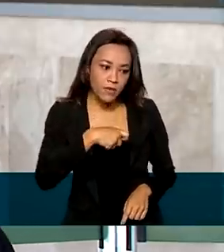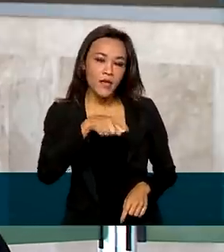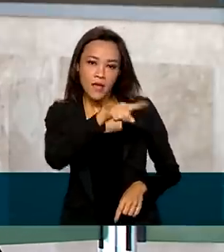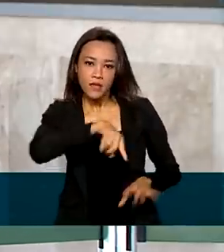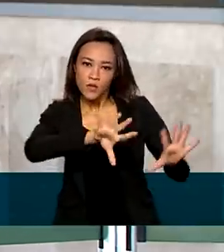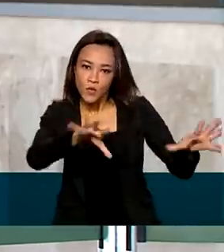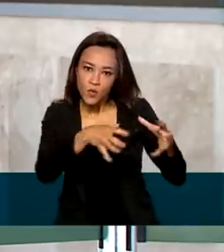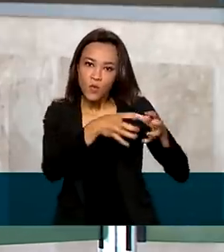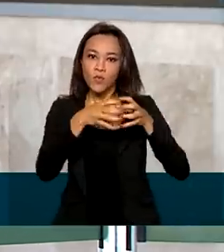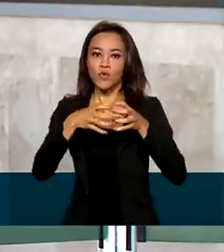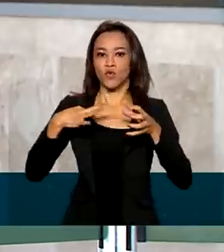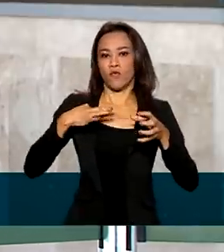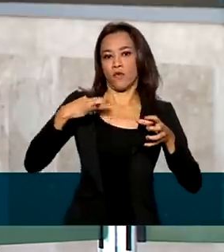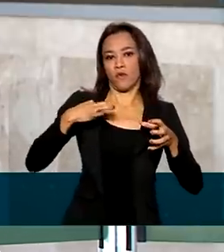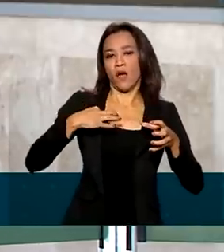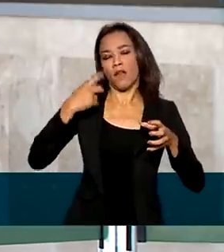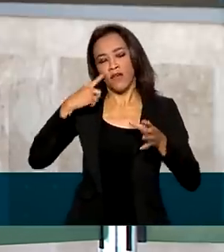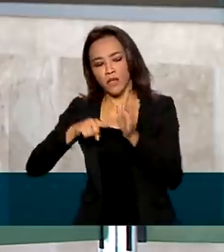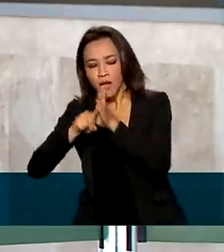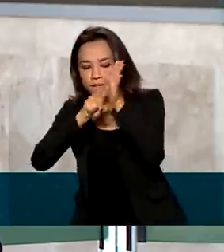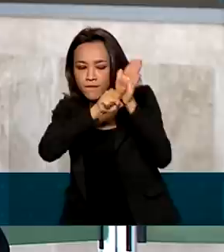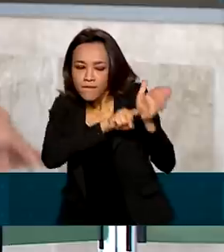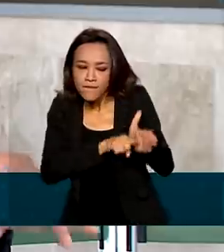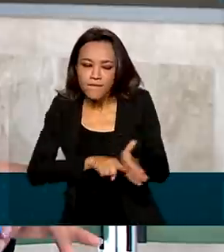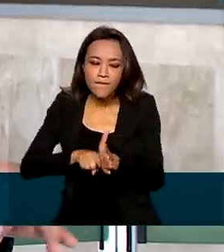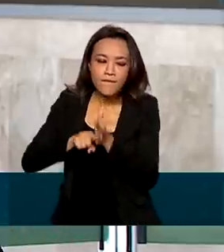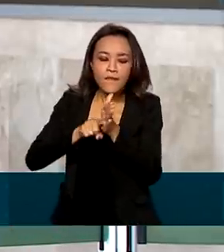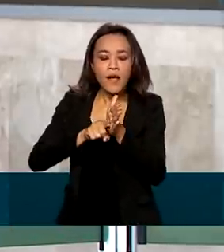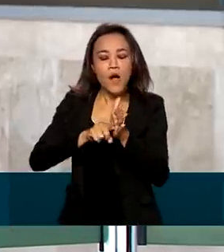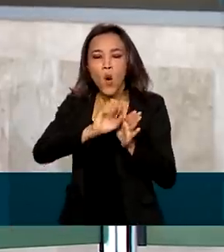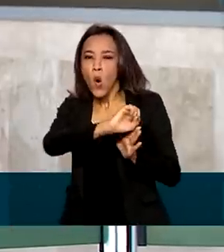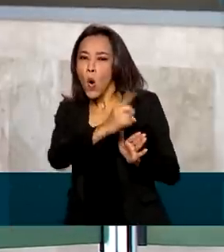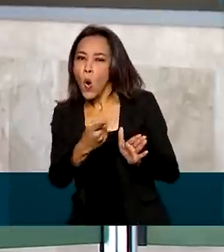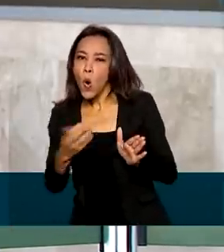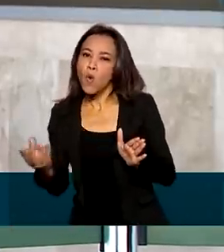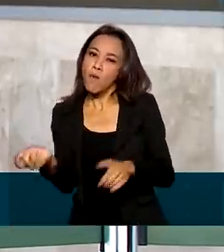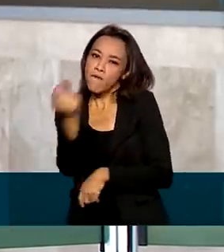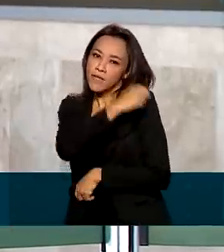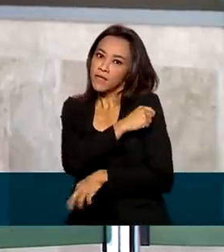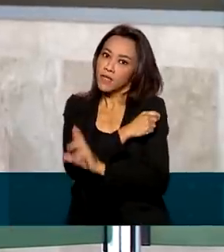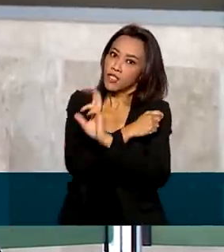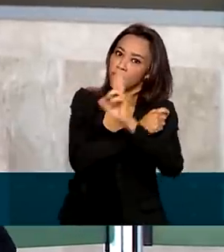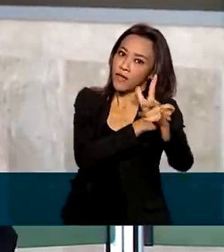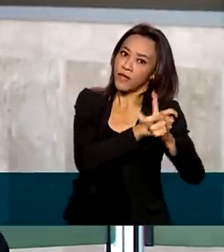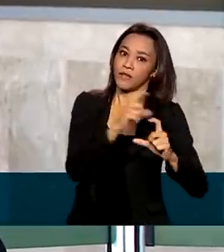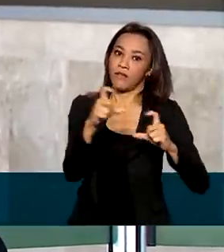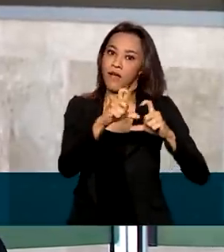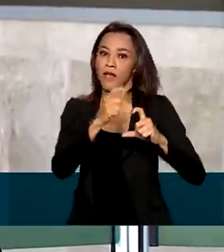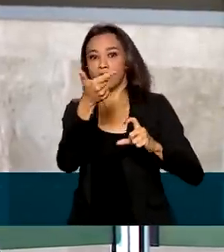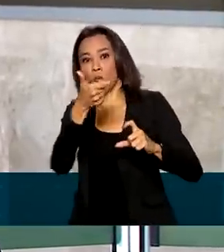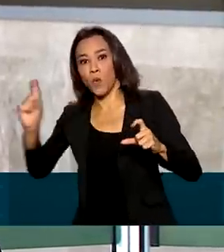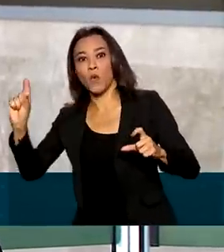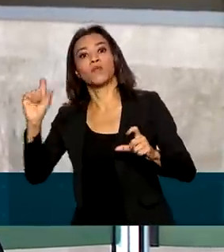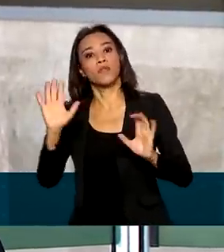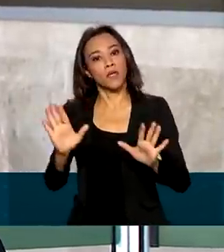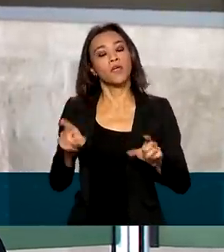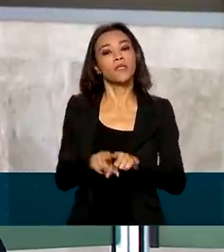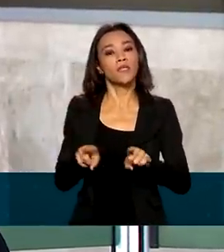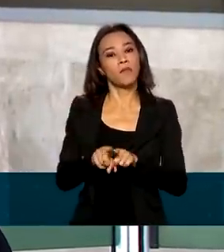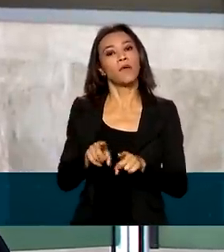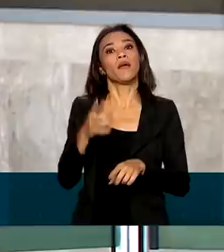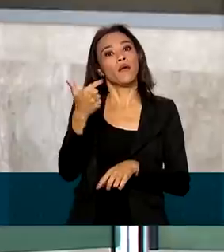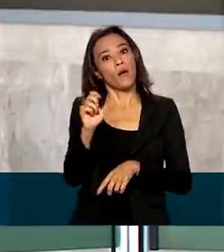voluntários vai passar por esse estudo e pode receber ou uma vacina diferente da Pfizer, Janssen, enfim, ou uma dose extra da